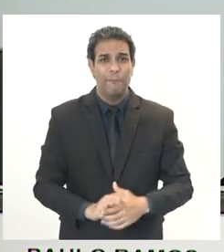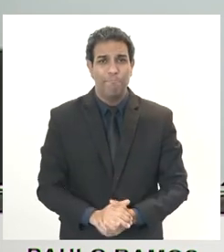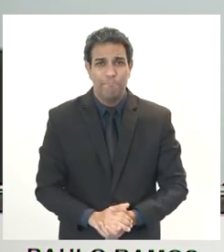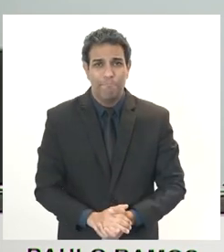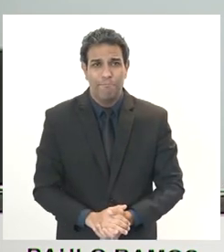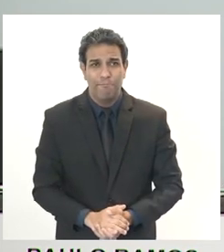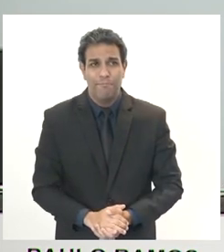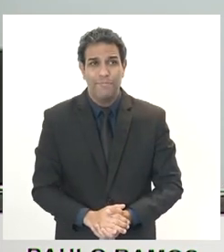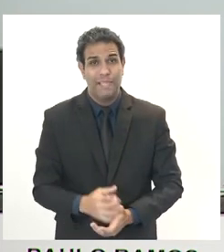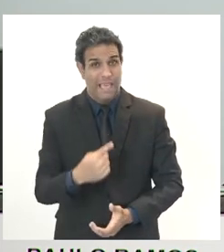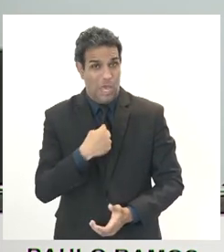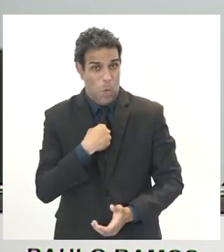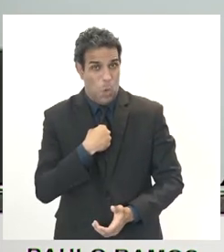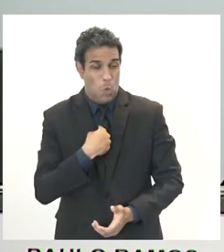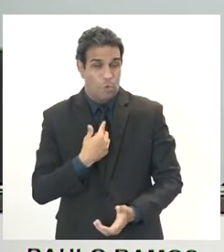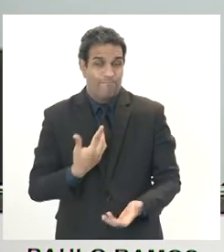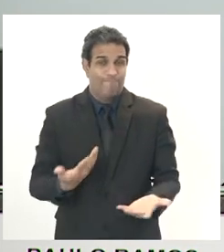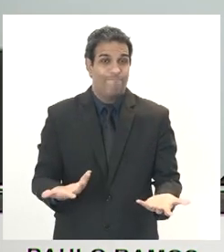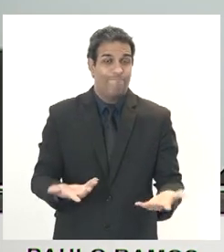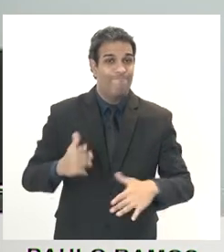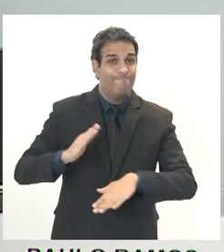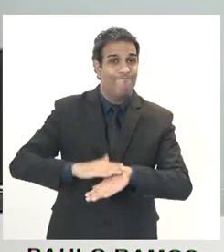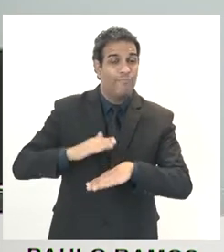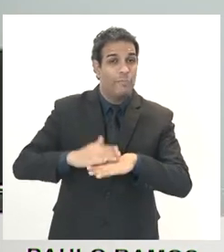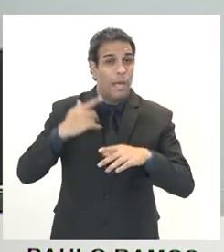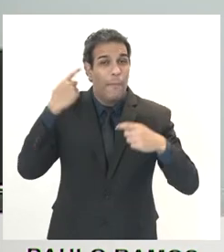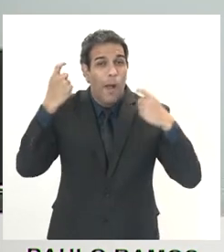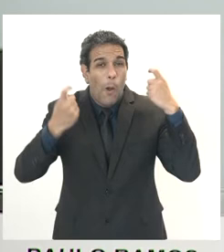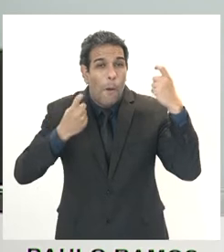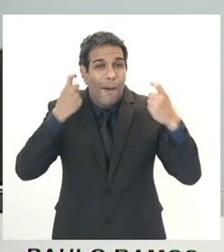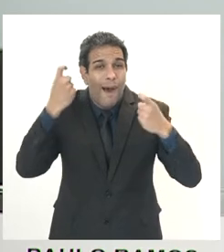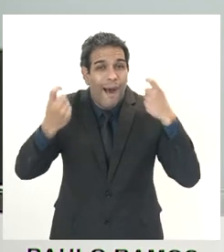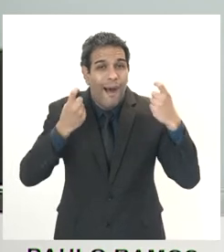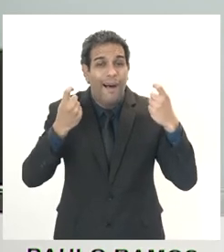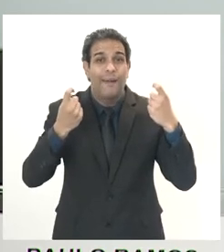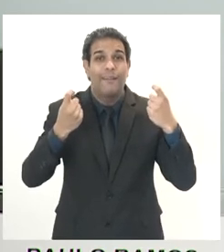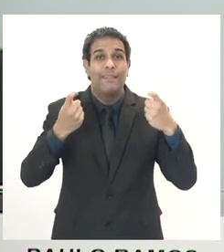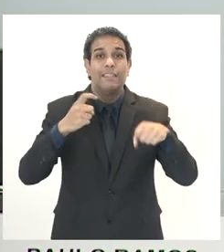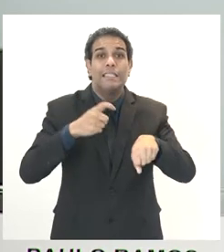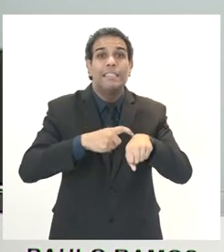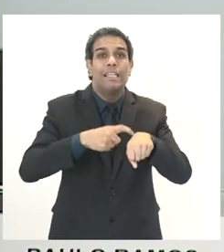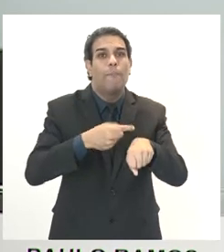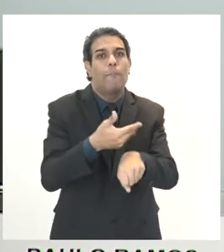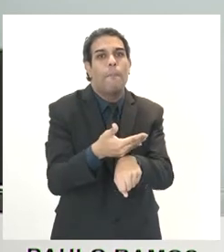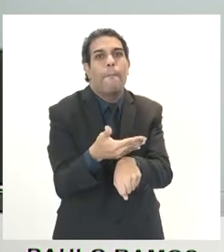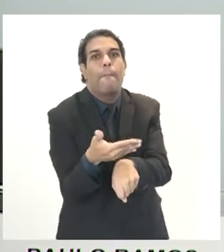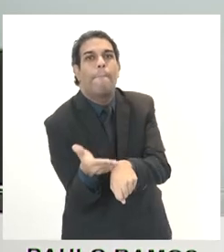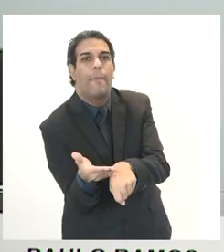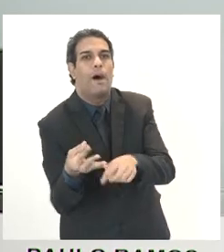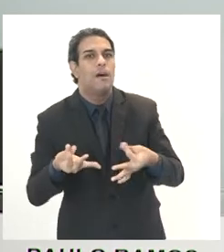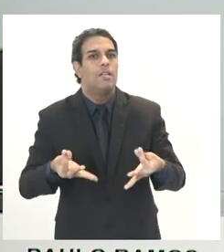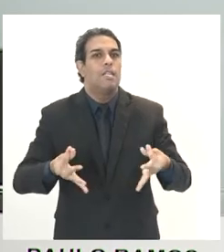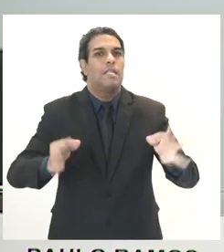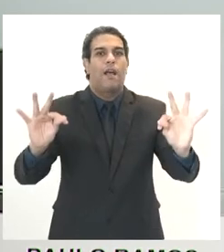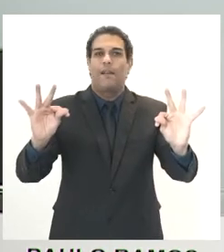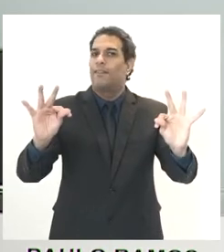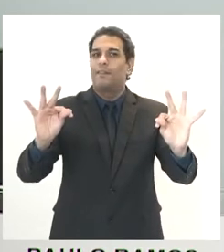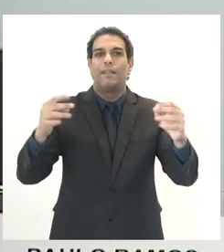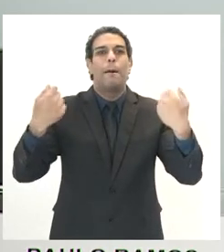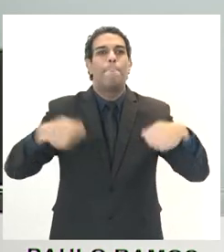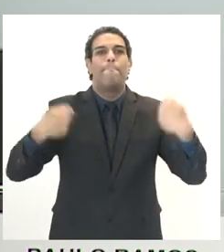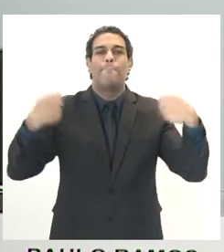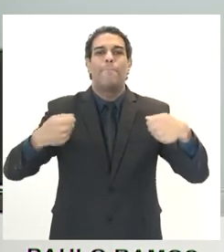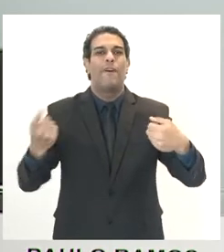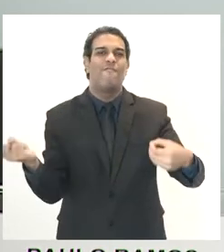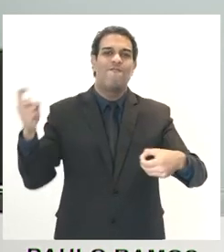Eu sou muito preocupado com o avanço tecnológico. Para mim, tudo tem que ser presencial.